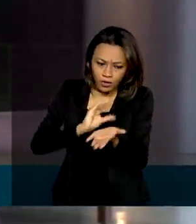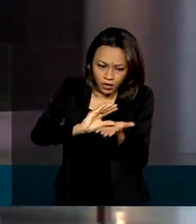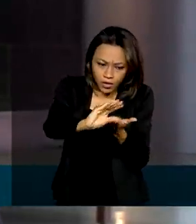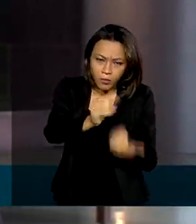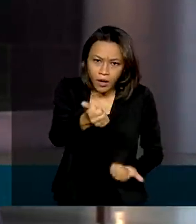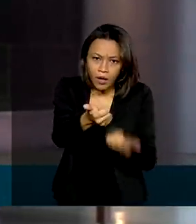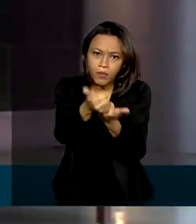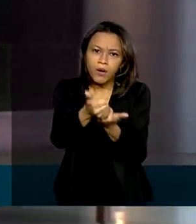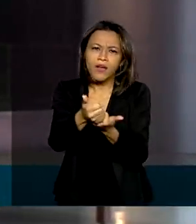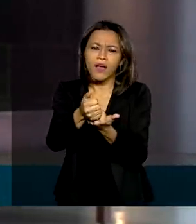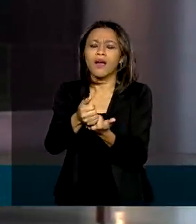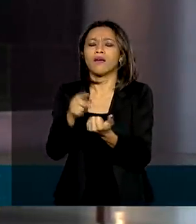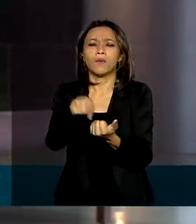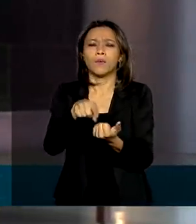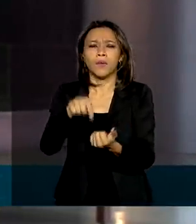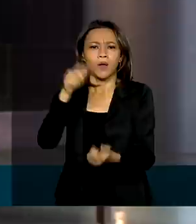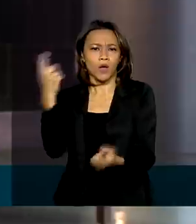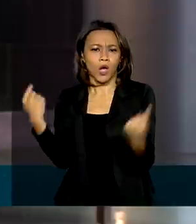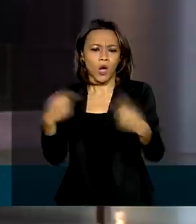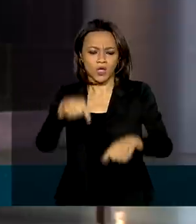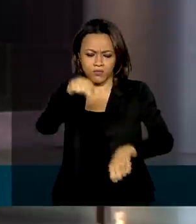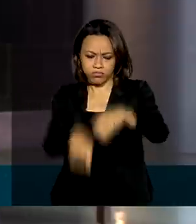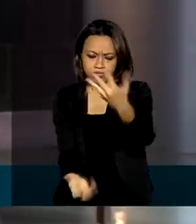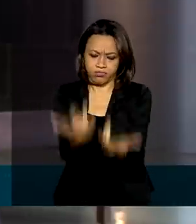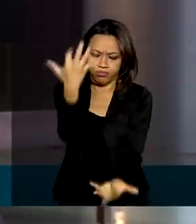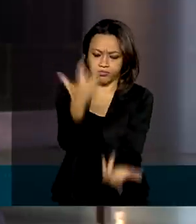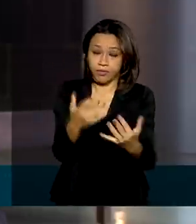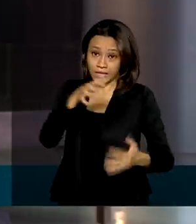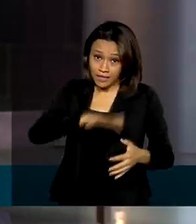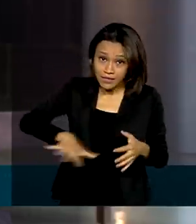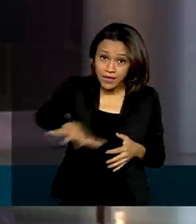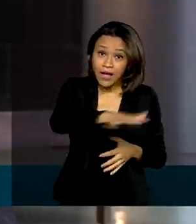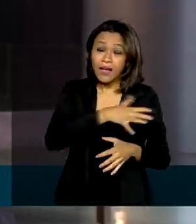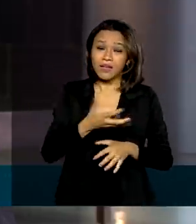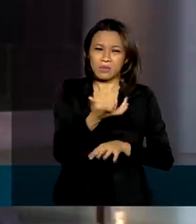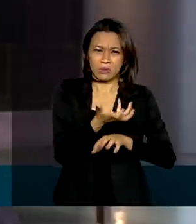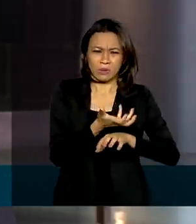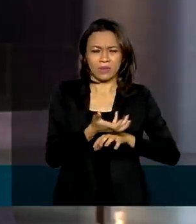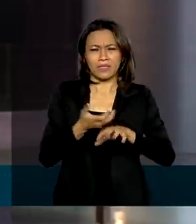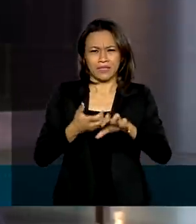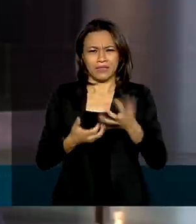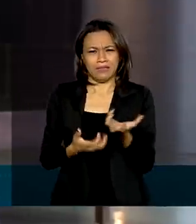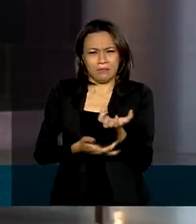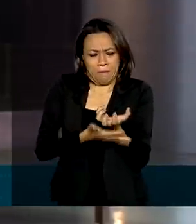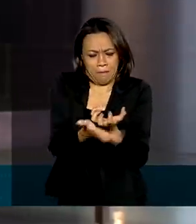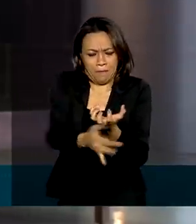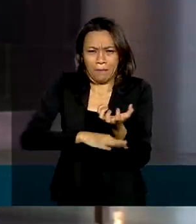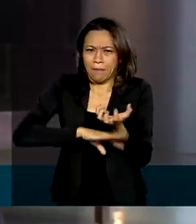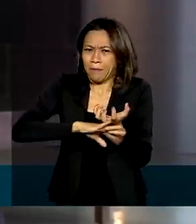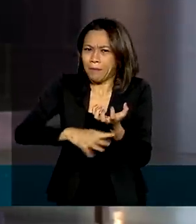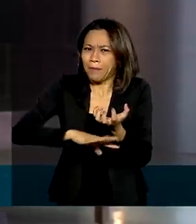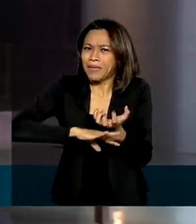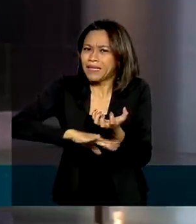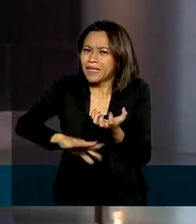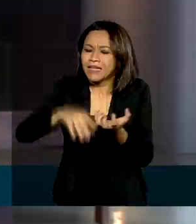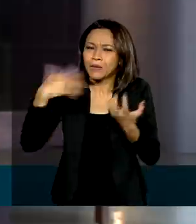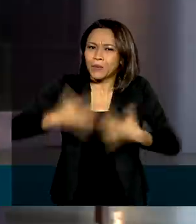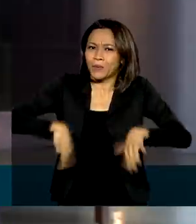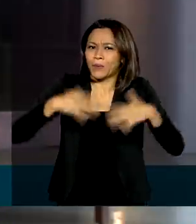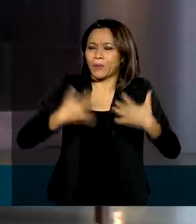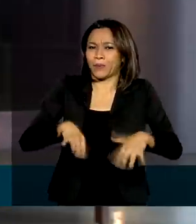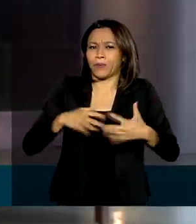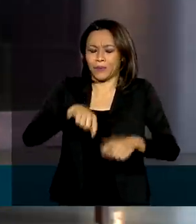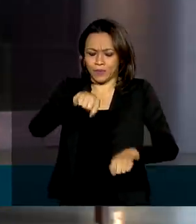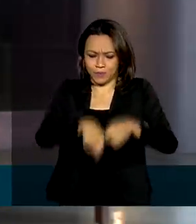combate aos incêndios na região. O Pantanal do Mato Grosso enfrenta uma das piores secas de sua história, o que favorece a